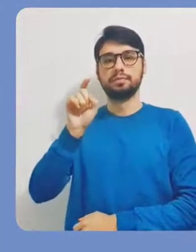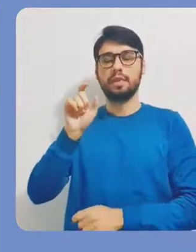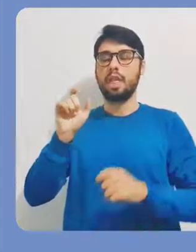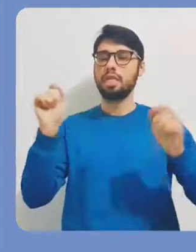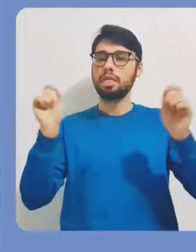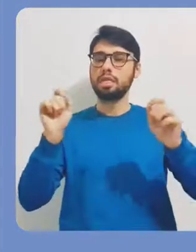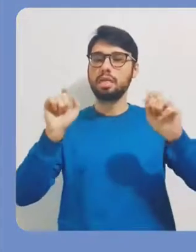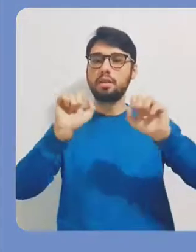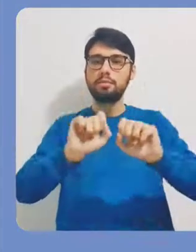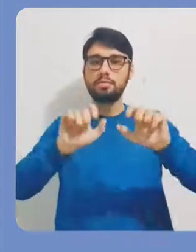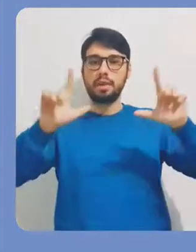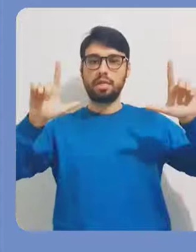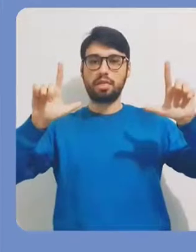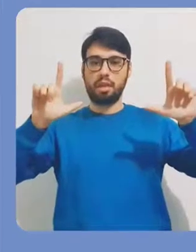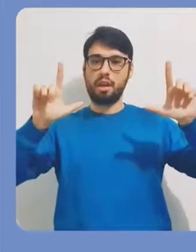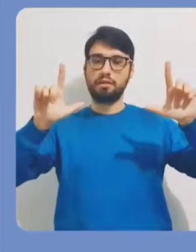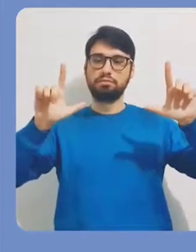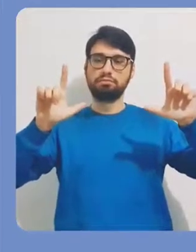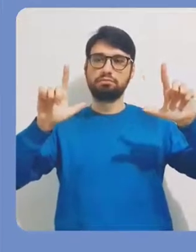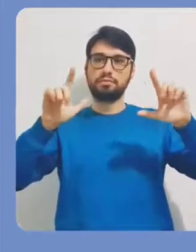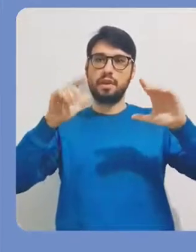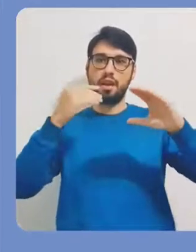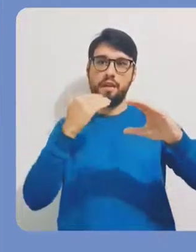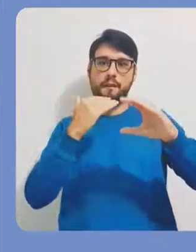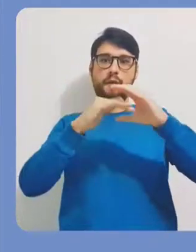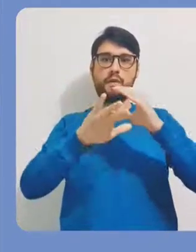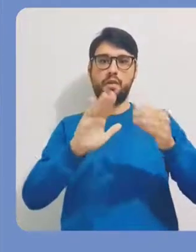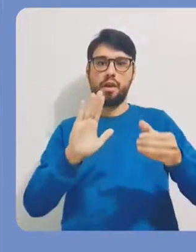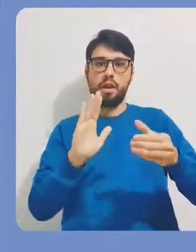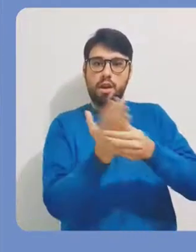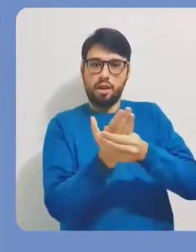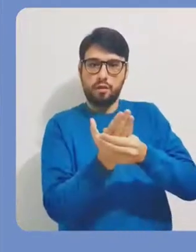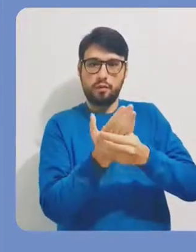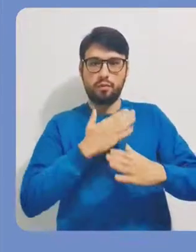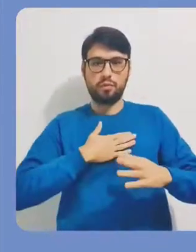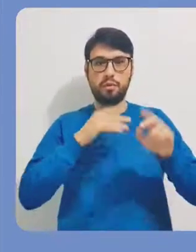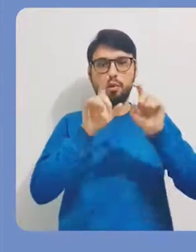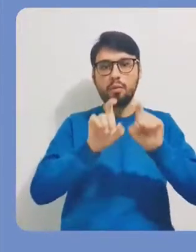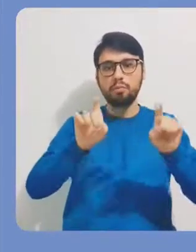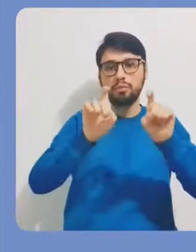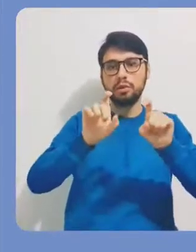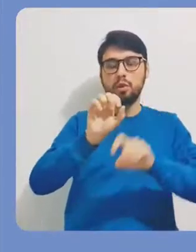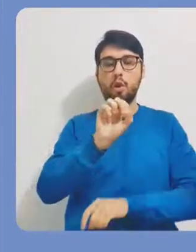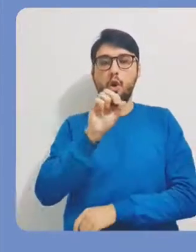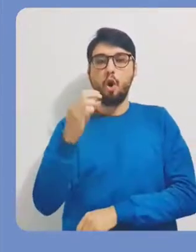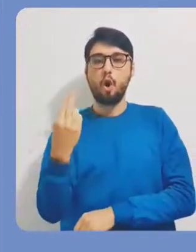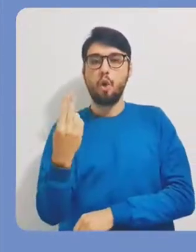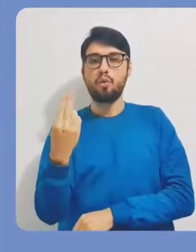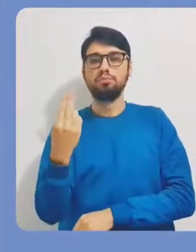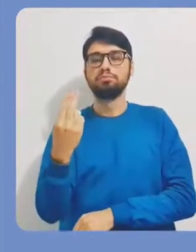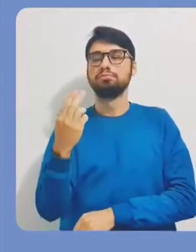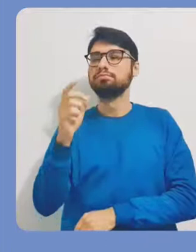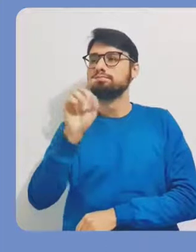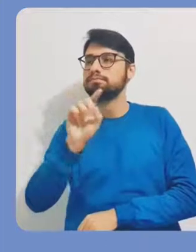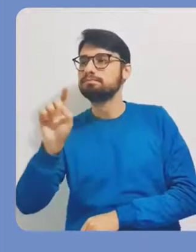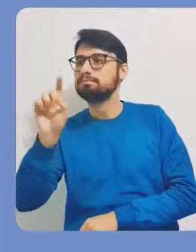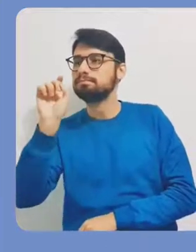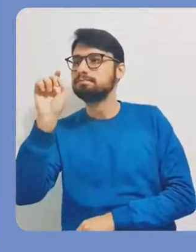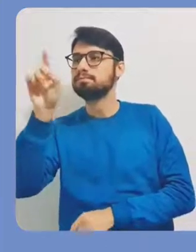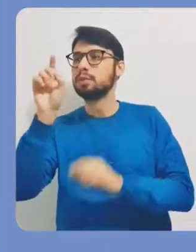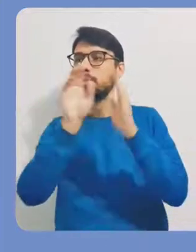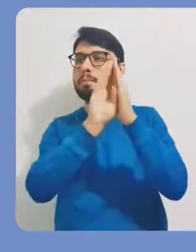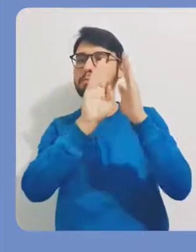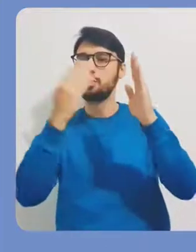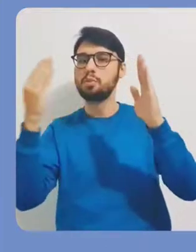Bom, quando eu clico nesta opção, eu vou vir aqui para uma tela para enviar um arquivo do meu computador ou, então,